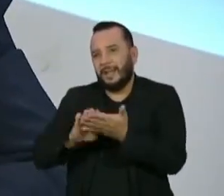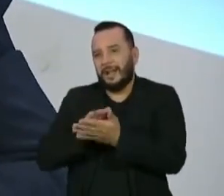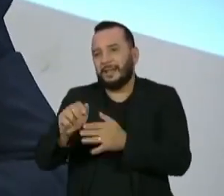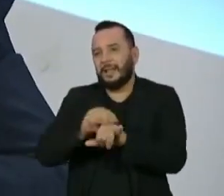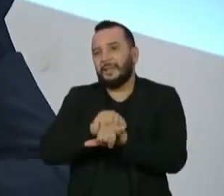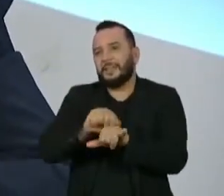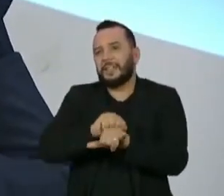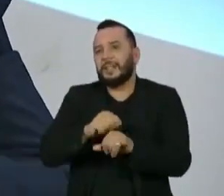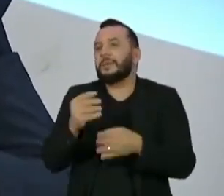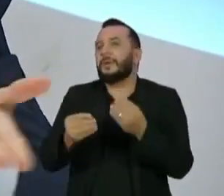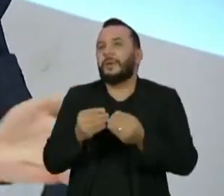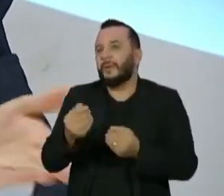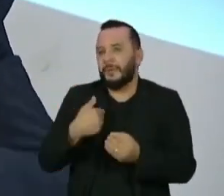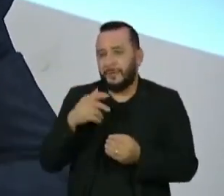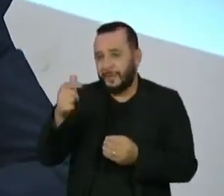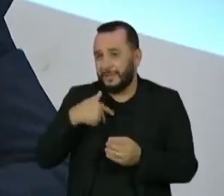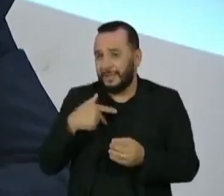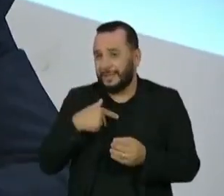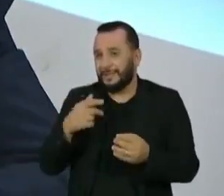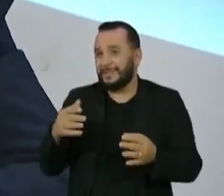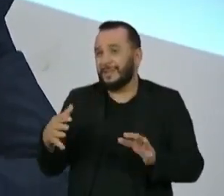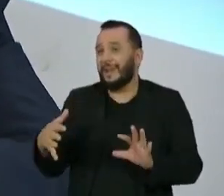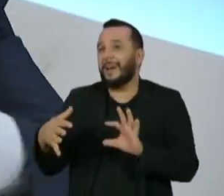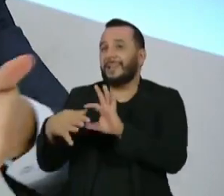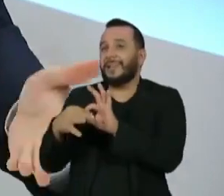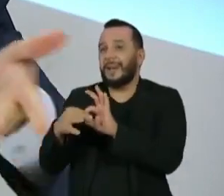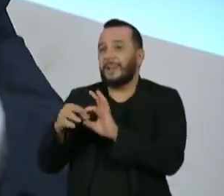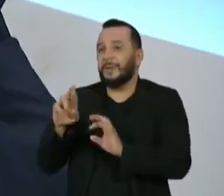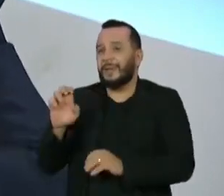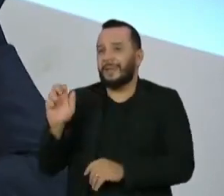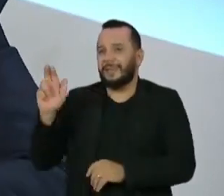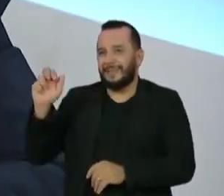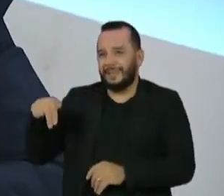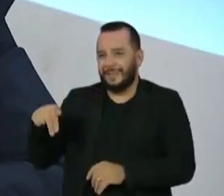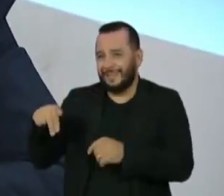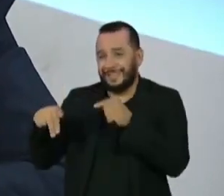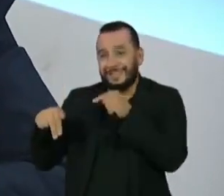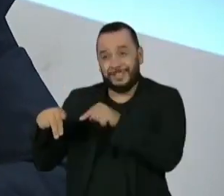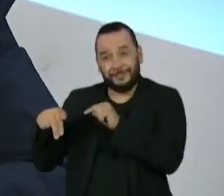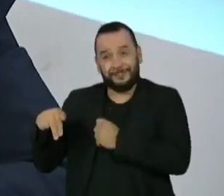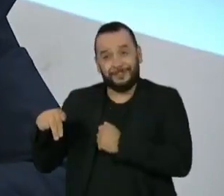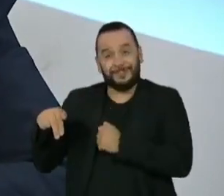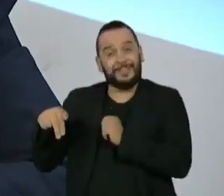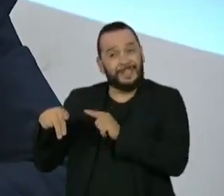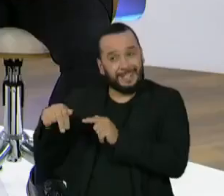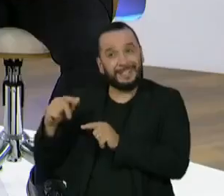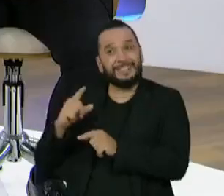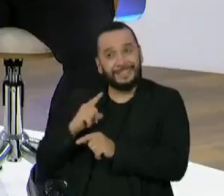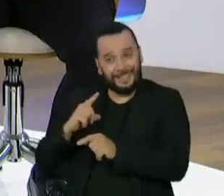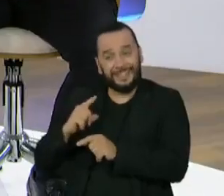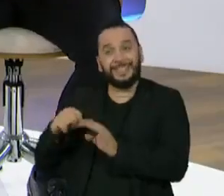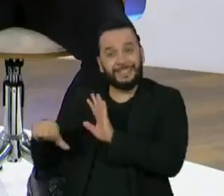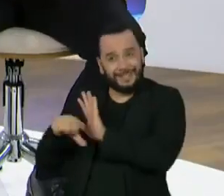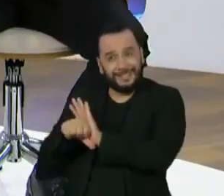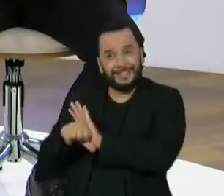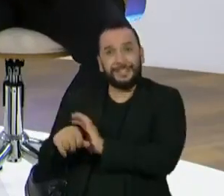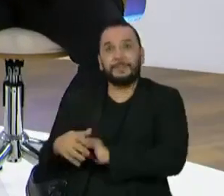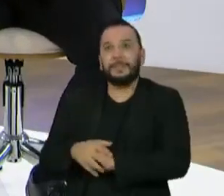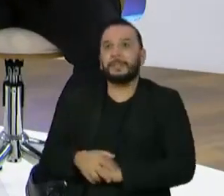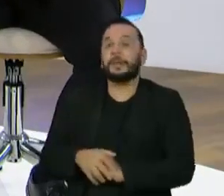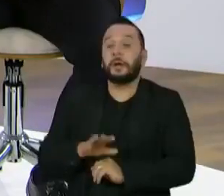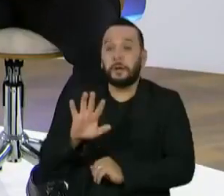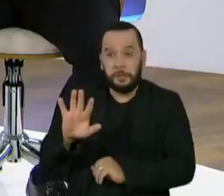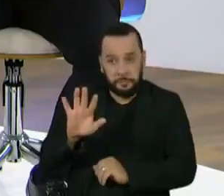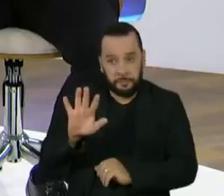Calheiros, que é um dos principais alvos da operação e um dos principais críticos? Essa é uma pergunta excelente,